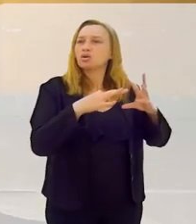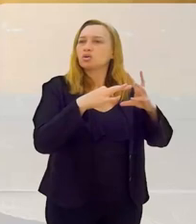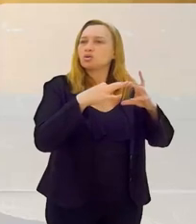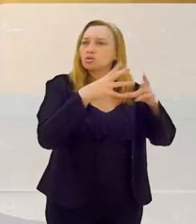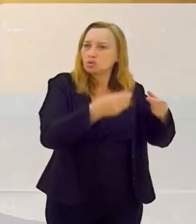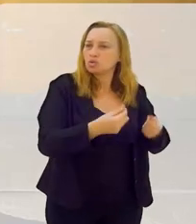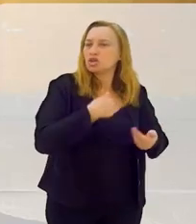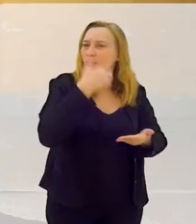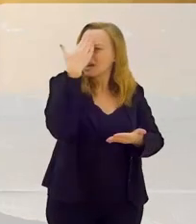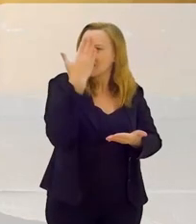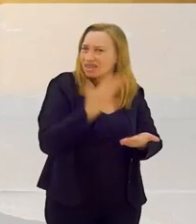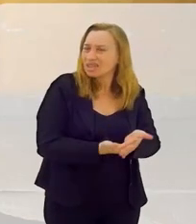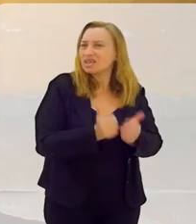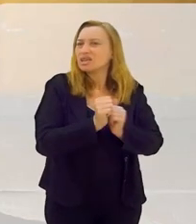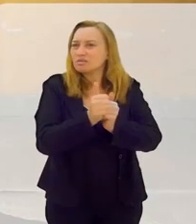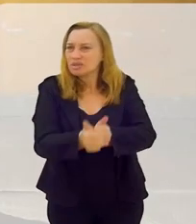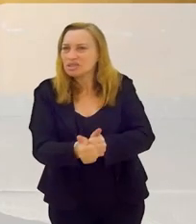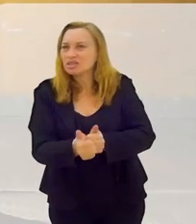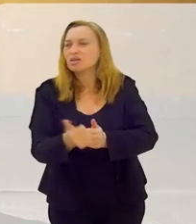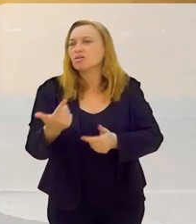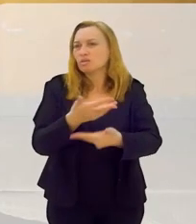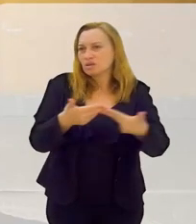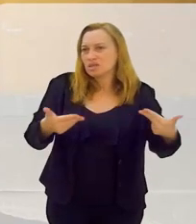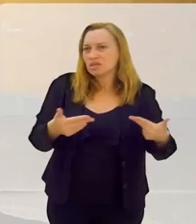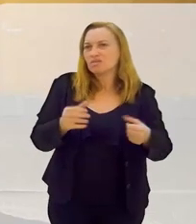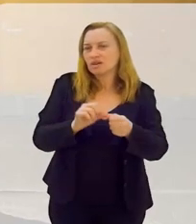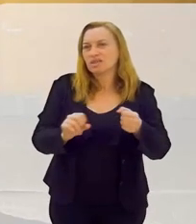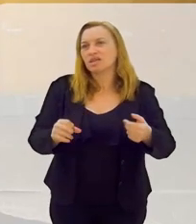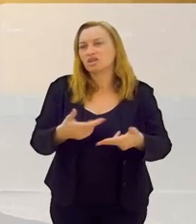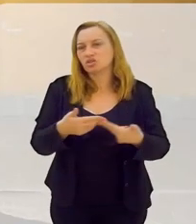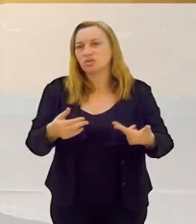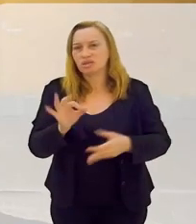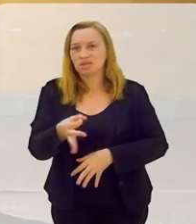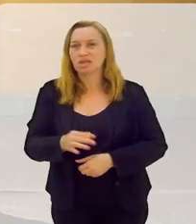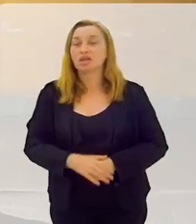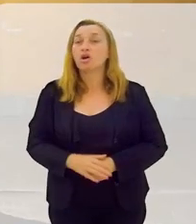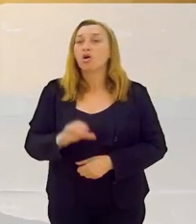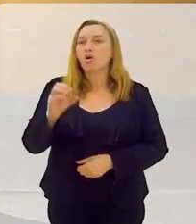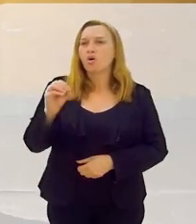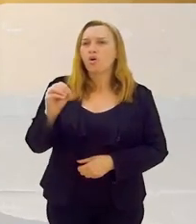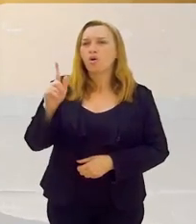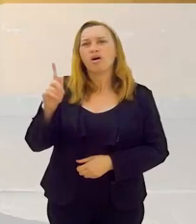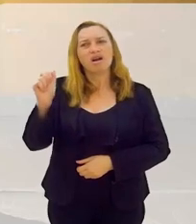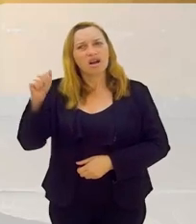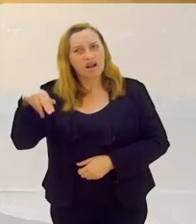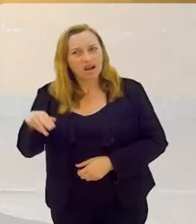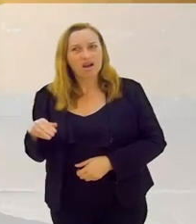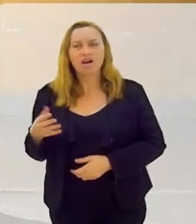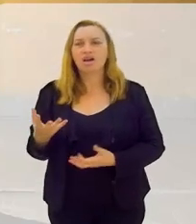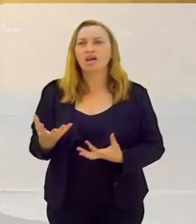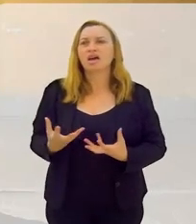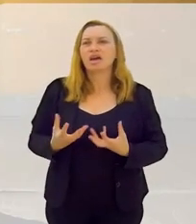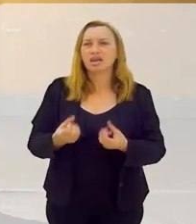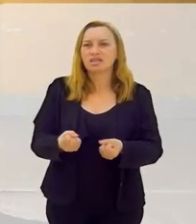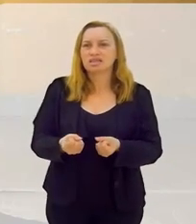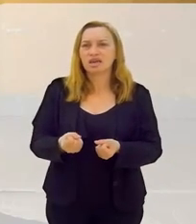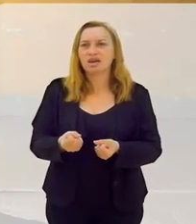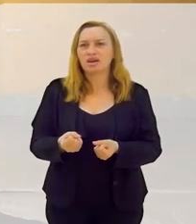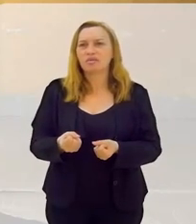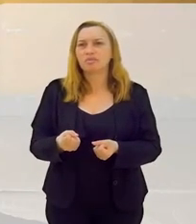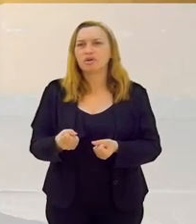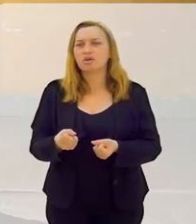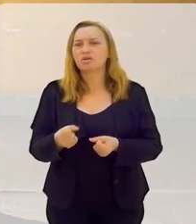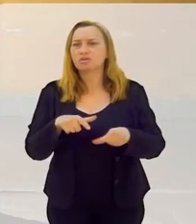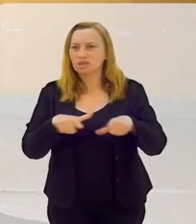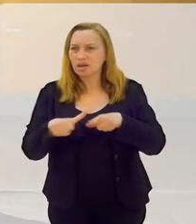acredito, eles me seguem, eu consigo realizar as coisas para eles. Agora, o Ogã e a Eked recebem o cargo